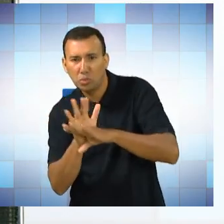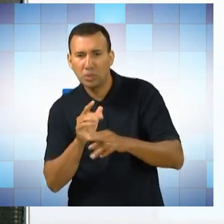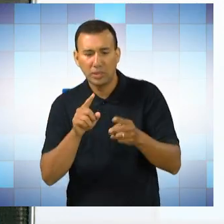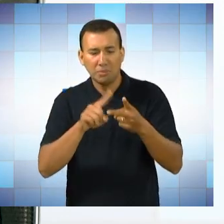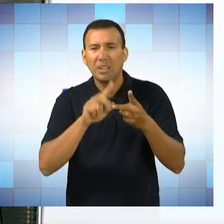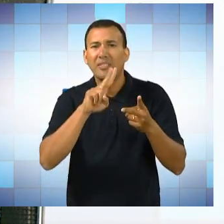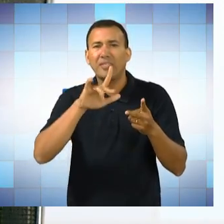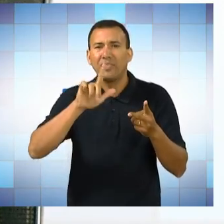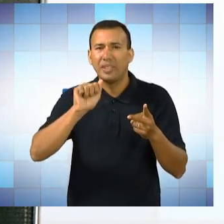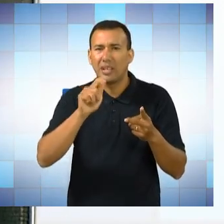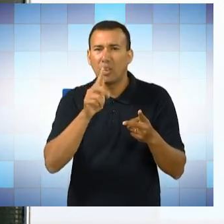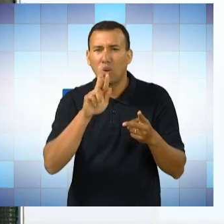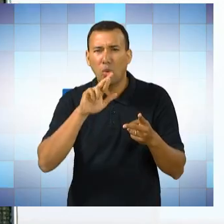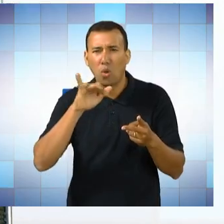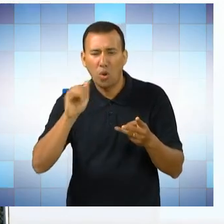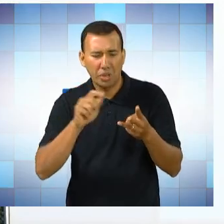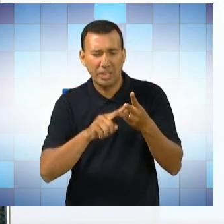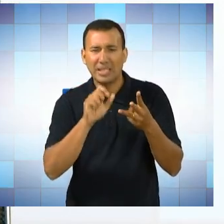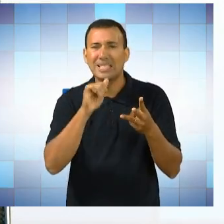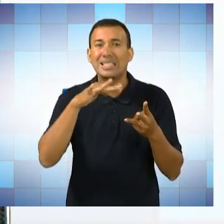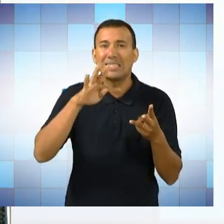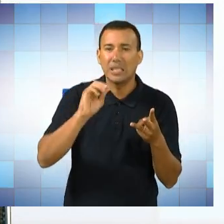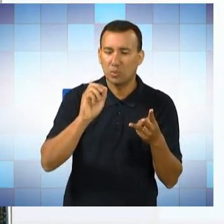Glória, no bairro Santo Antônio,